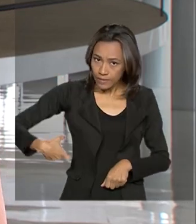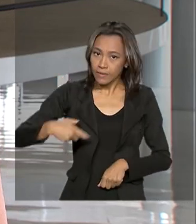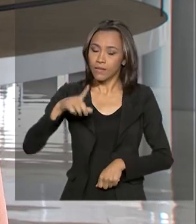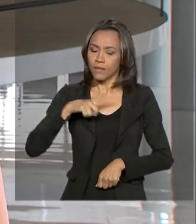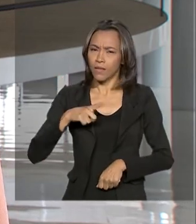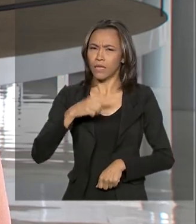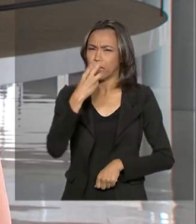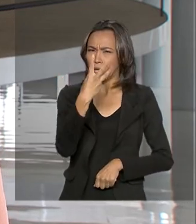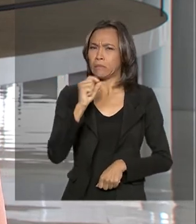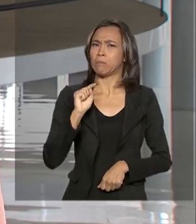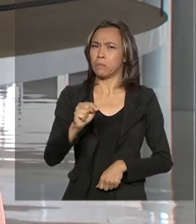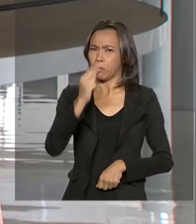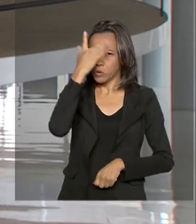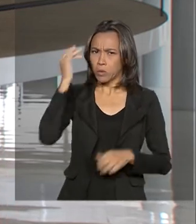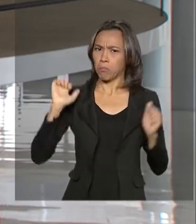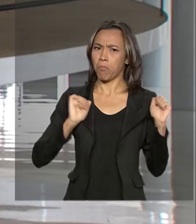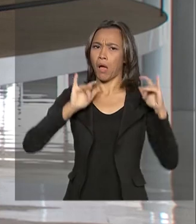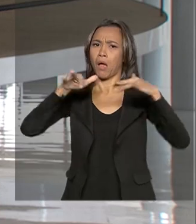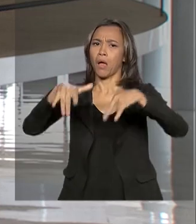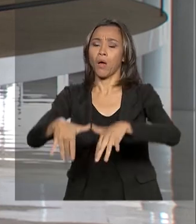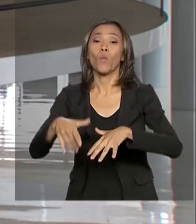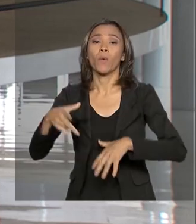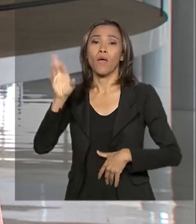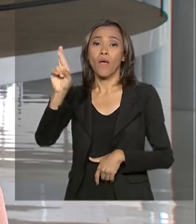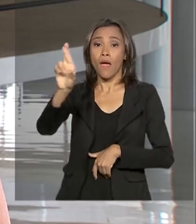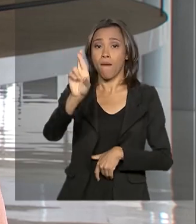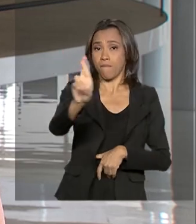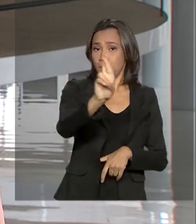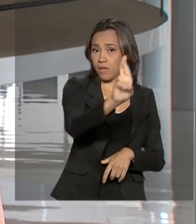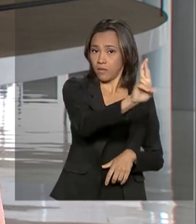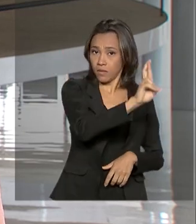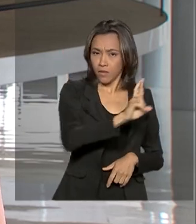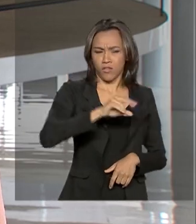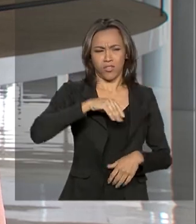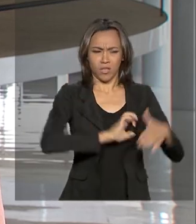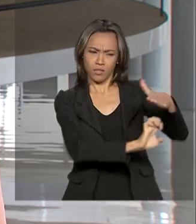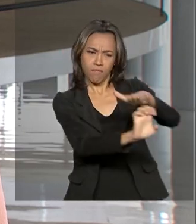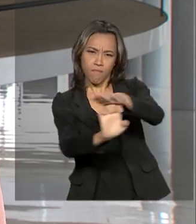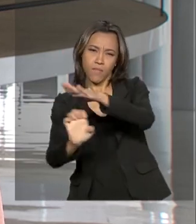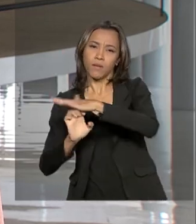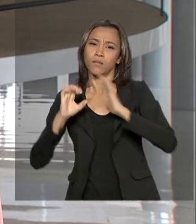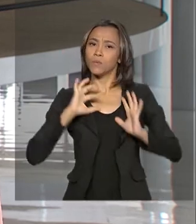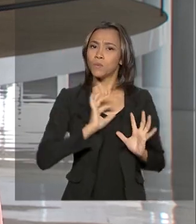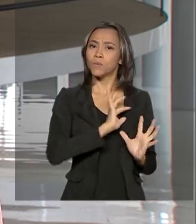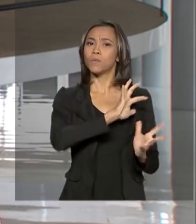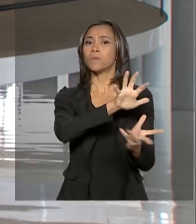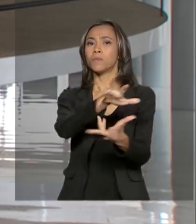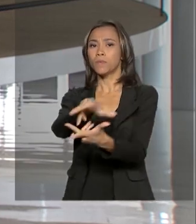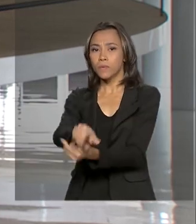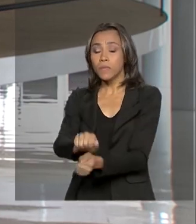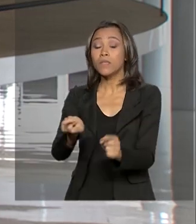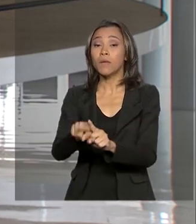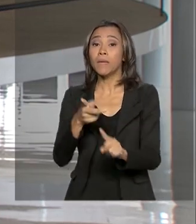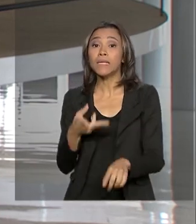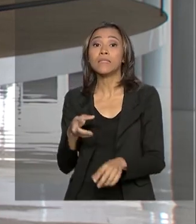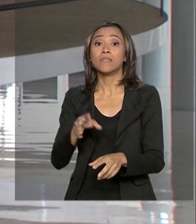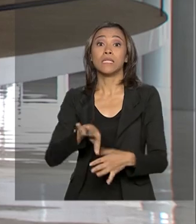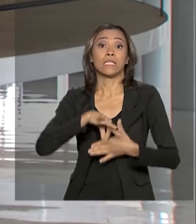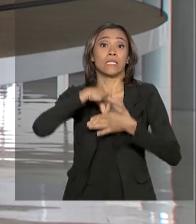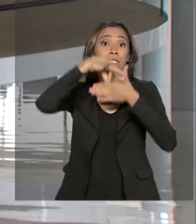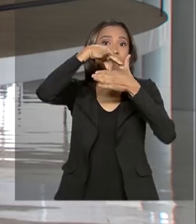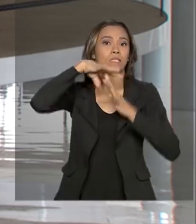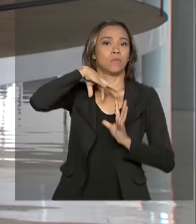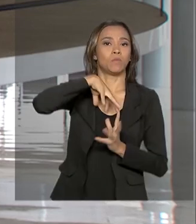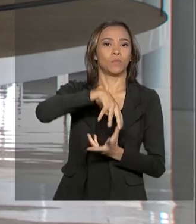mil pessoas entre representantes das maiores empresas do planeta e os principais líderes mundiais.